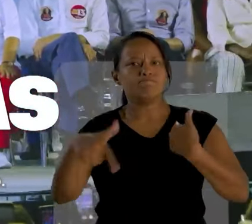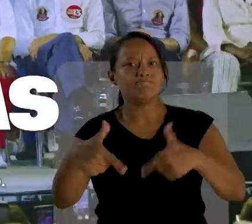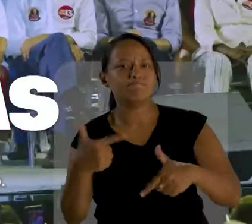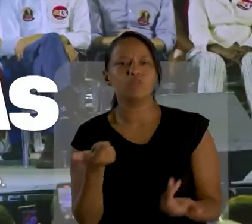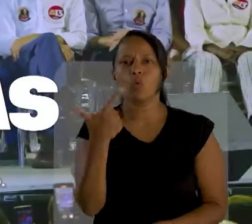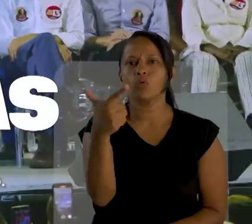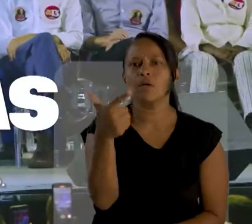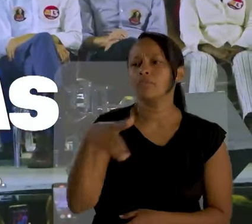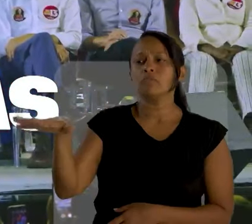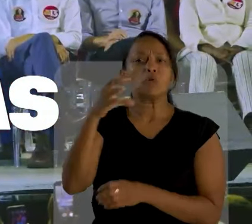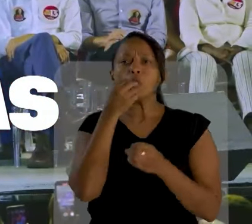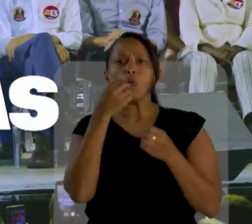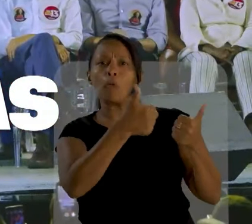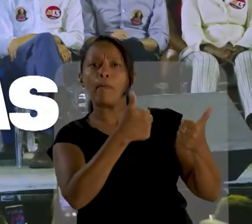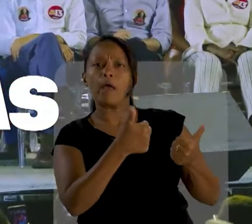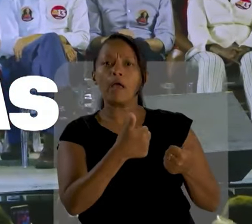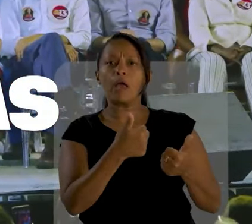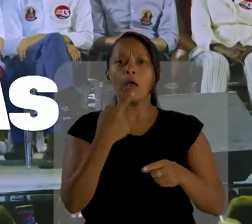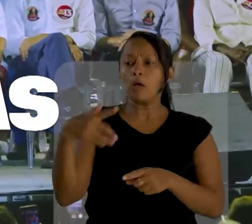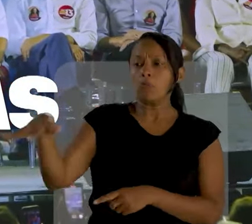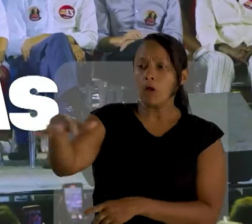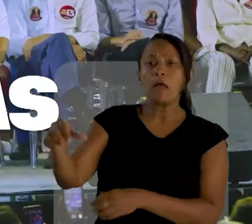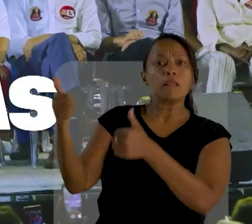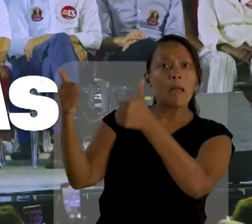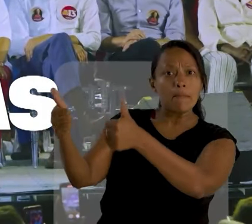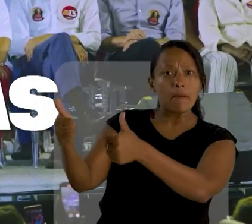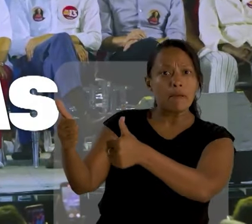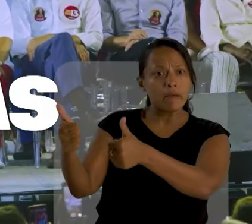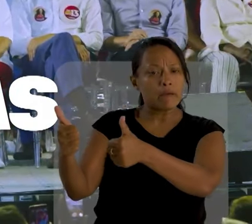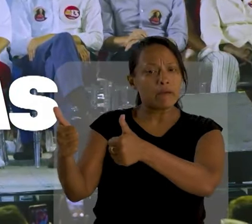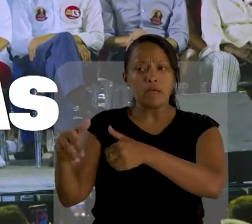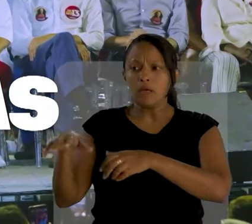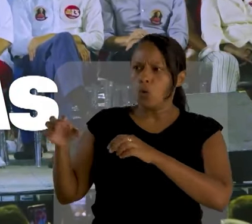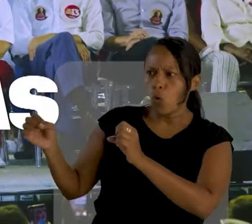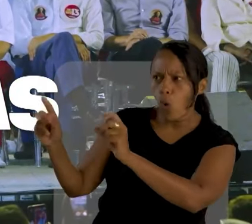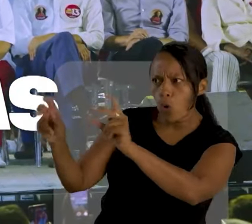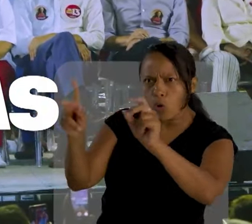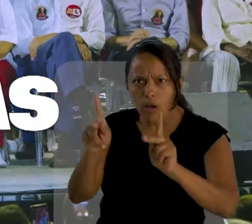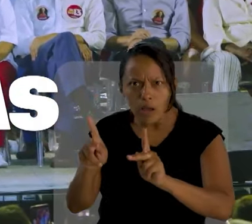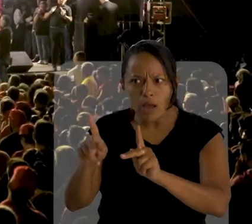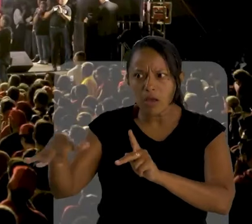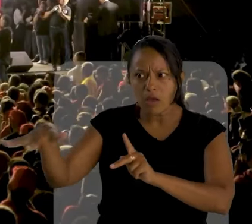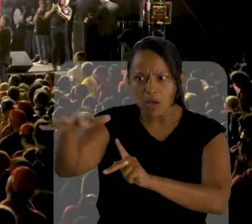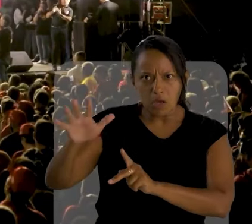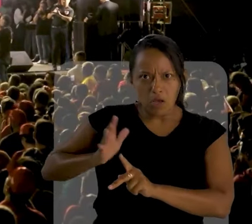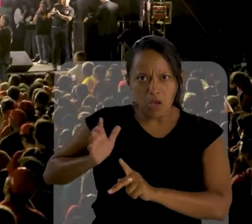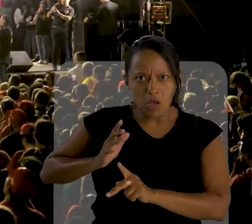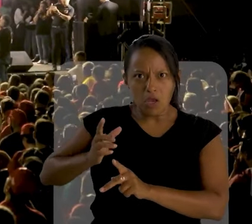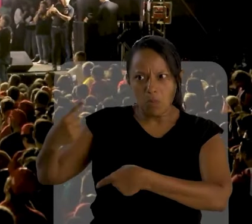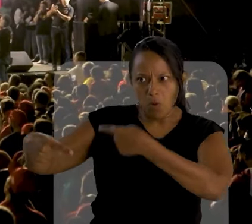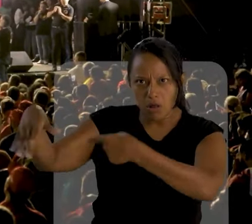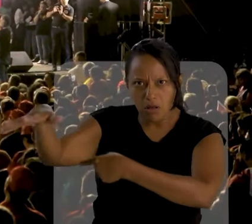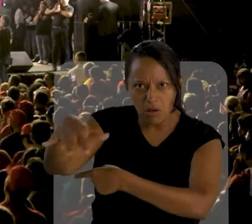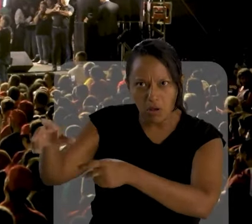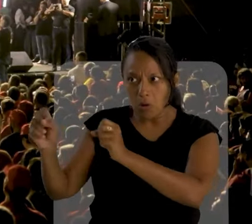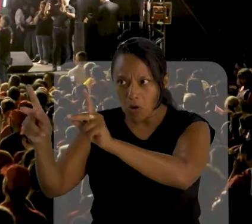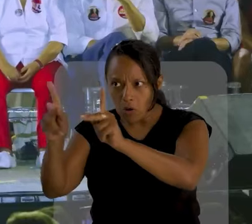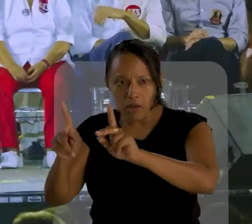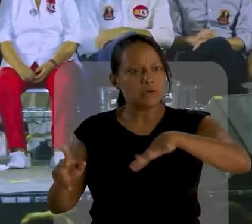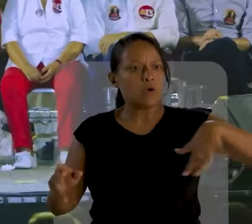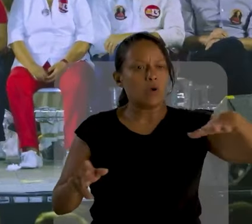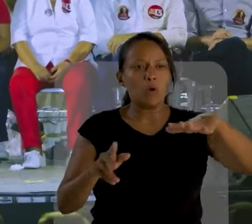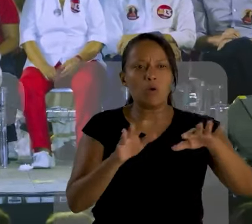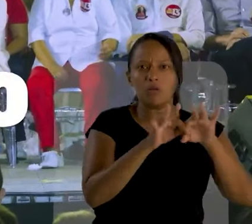política de emprego. Para eles está tudo bem, desde que ali, na vizinhança deles, as coisas estejam bem.